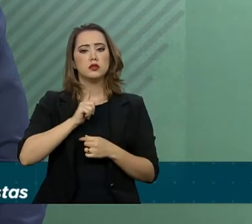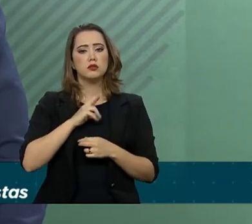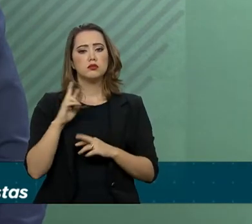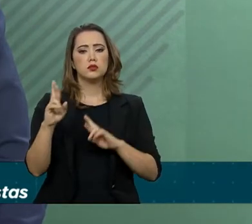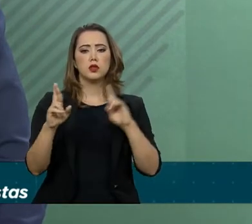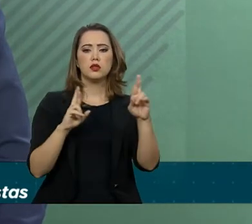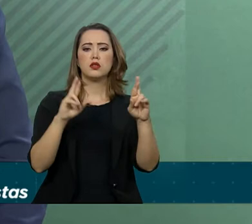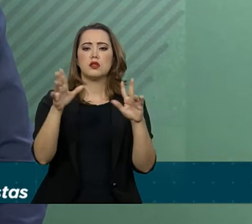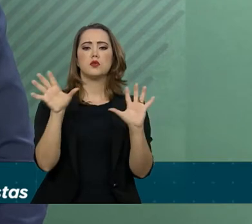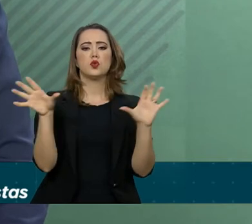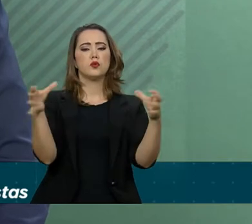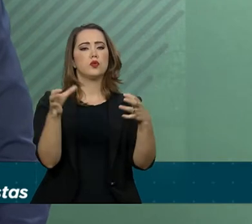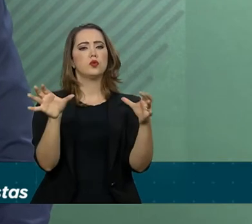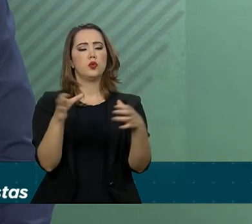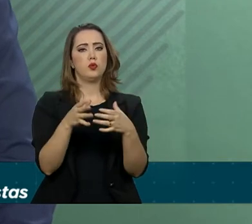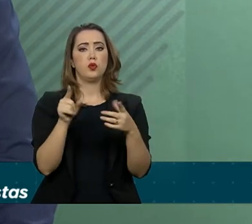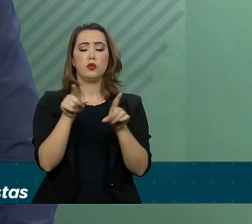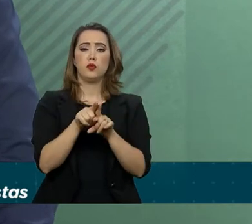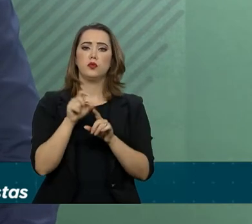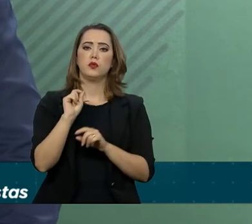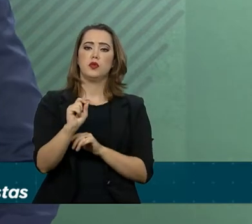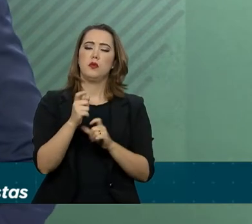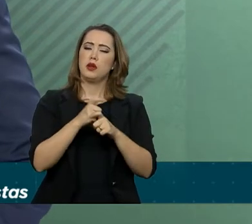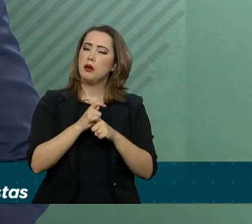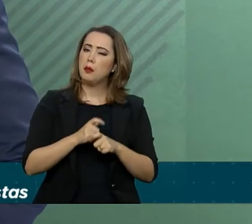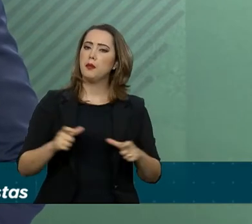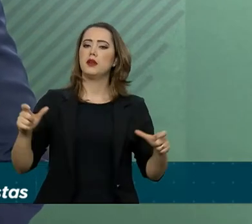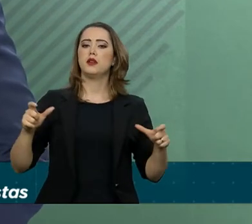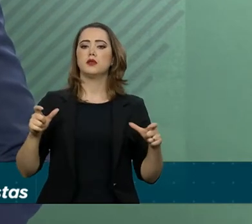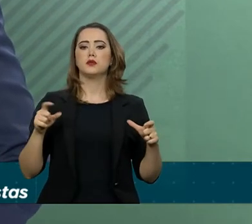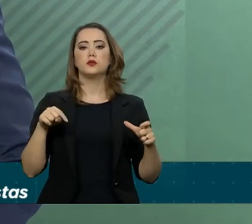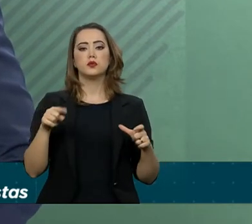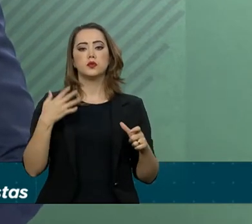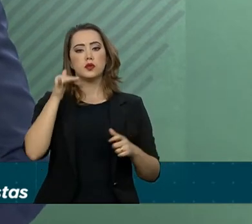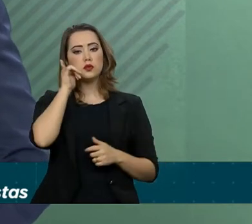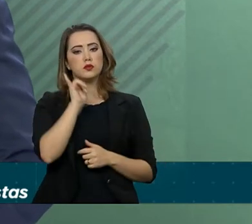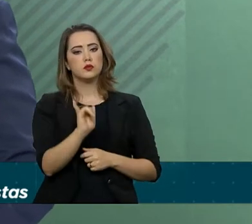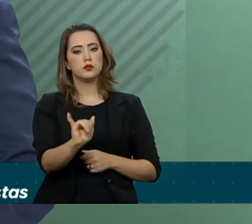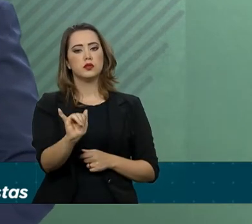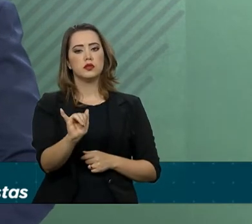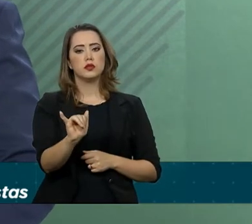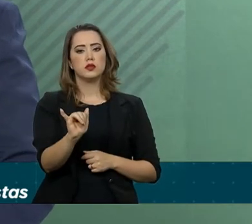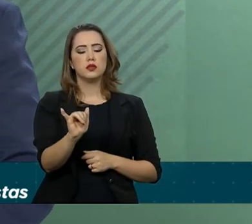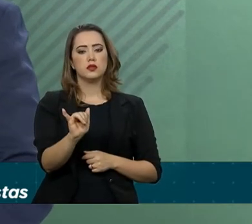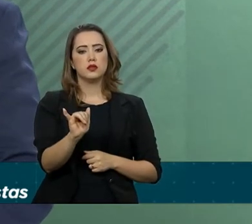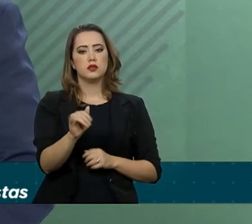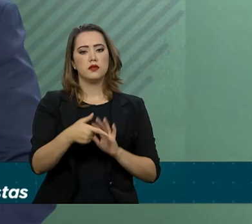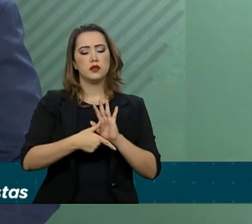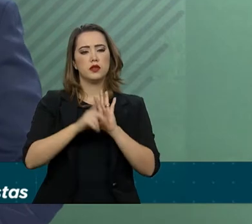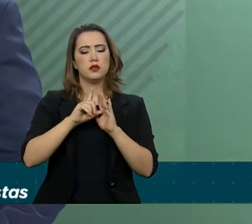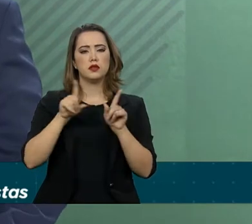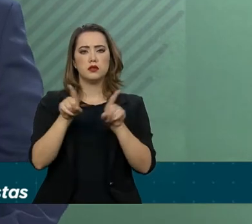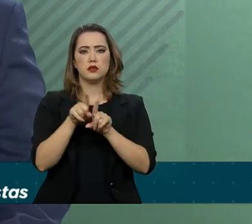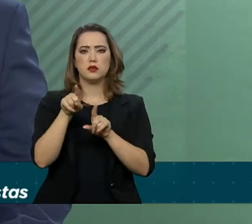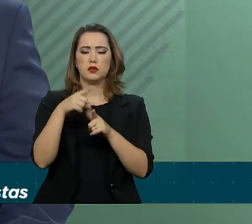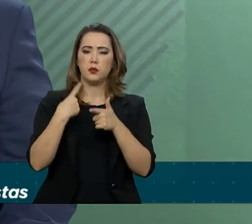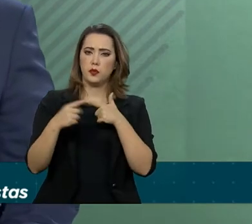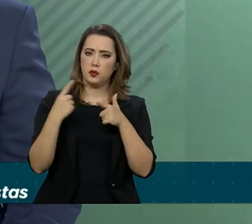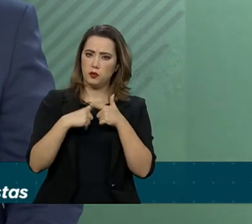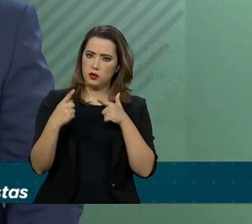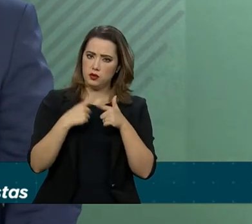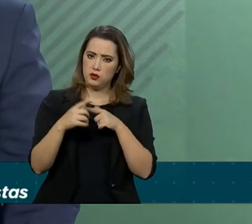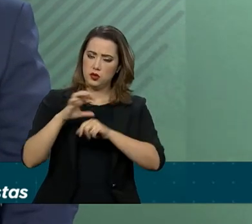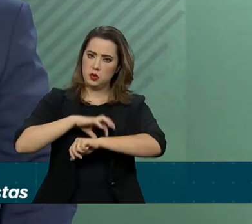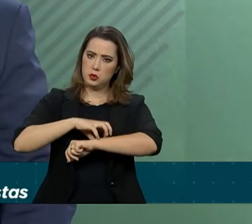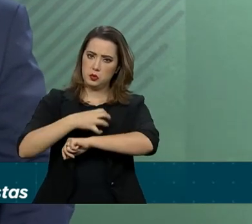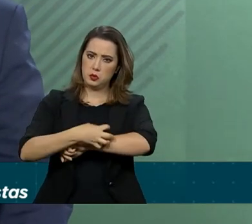respectivas pastas para ampliar o combate antecipando-se a esse problema da